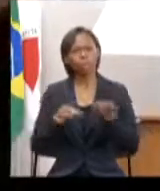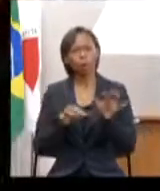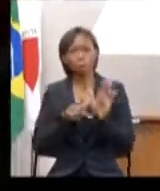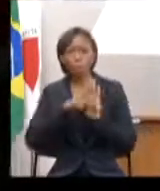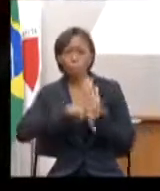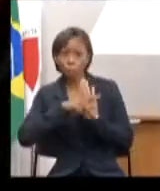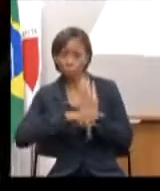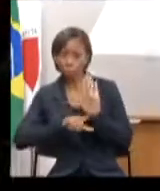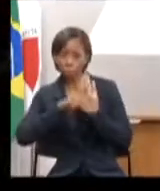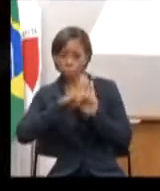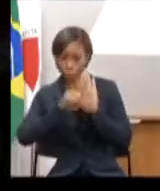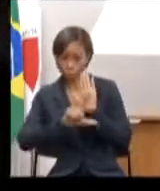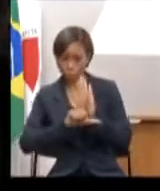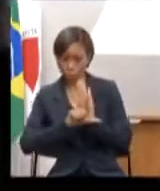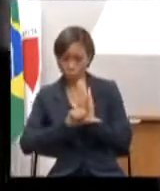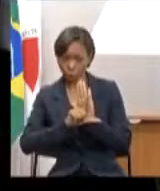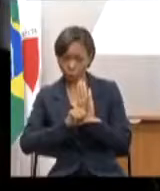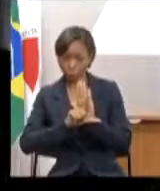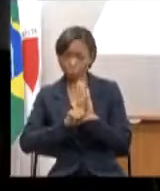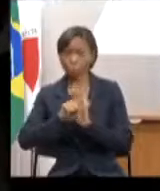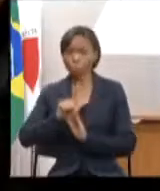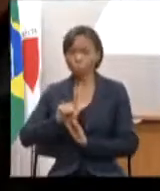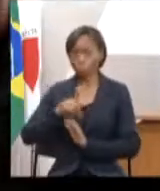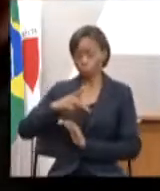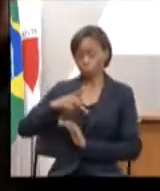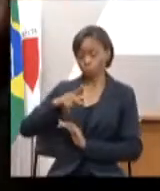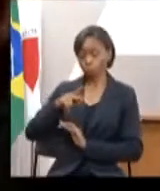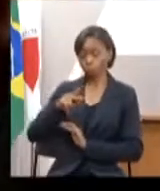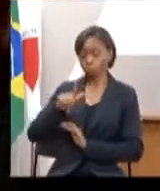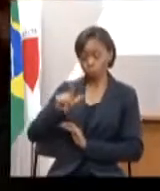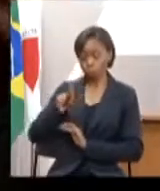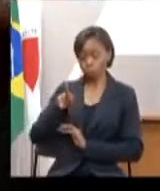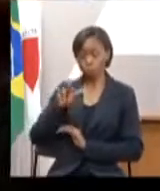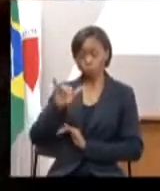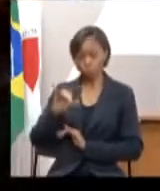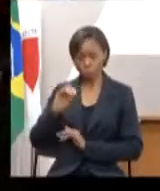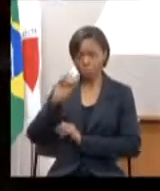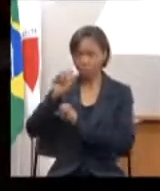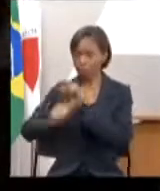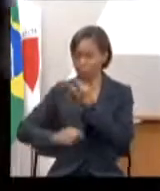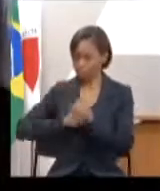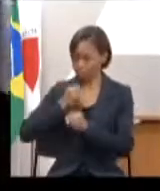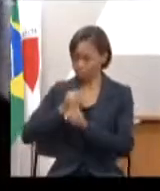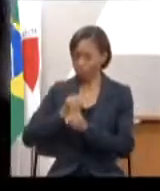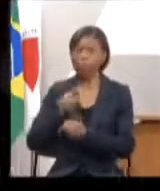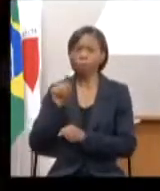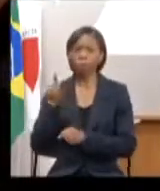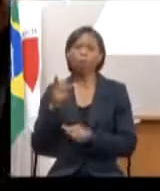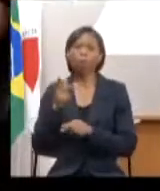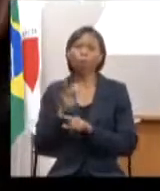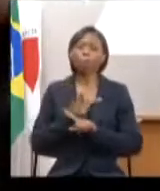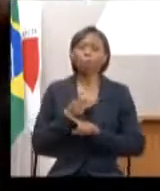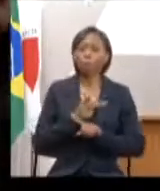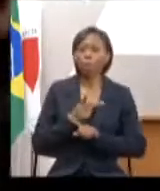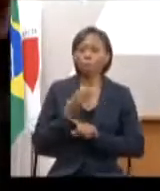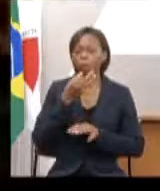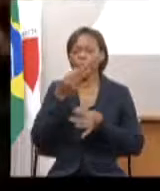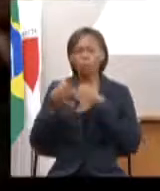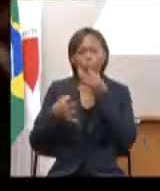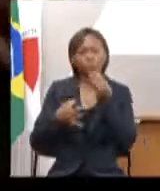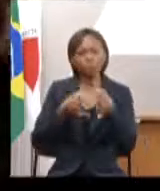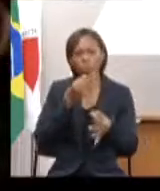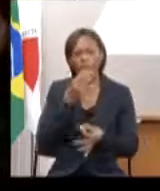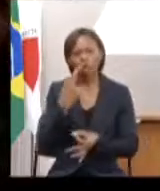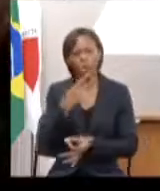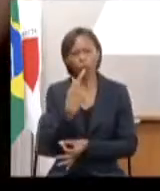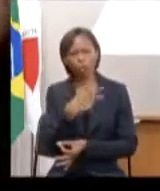do plano plurianual nós devemos incorporar evidentemente incorporar as sugestões que vem de vocês e